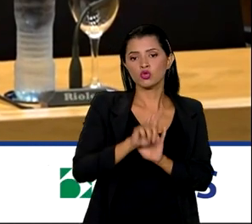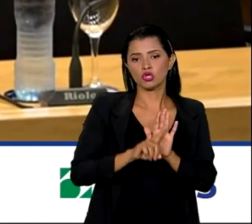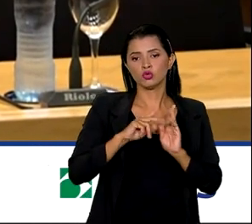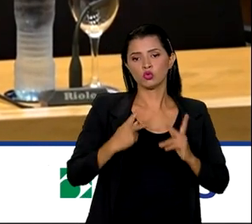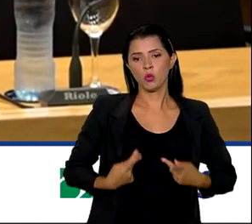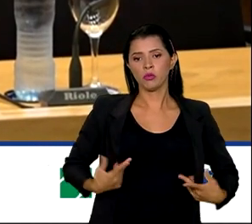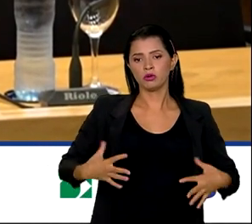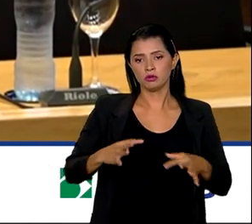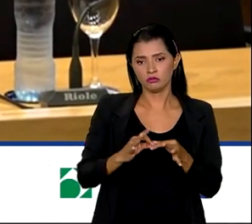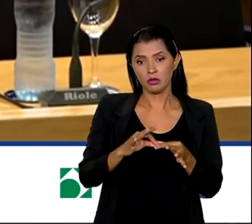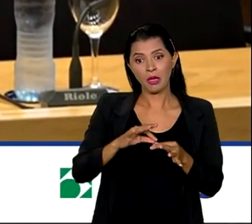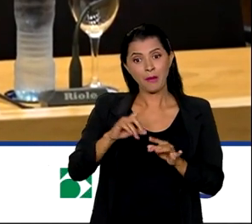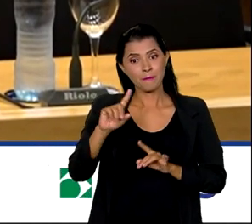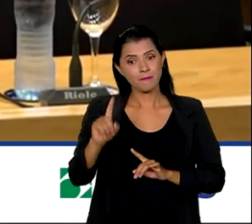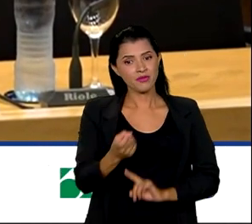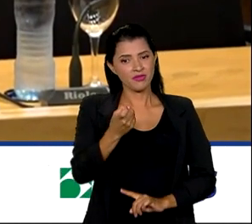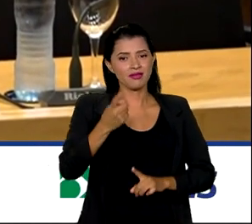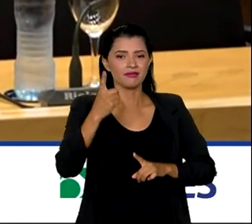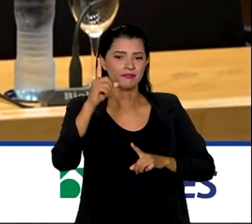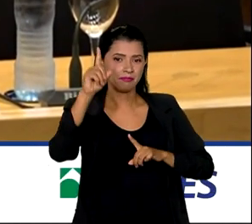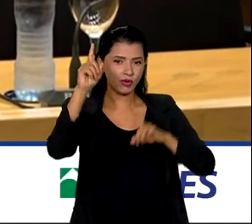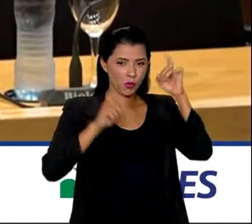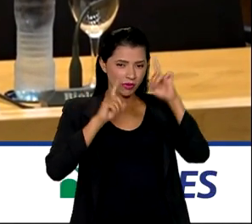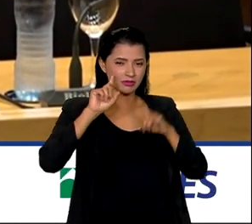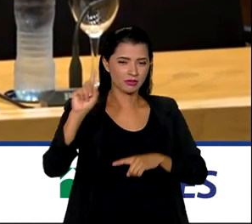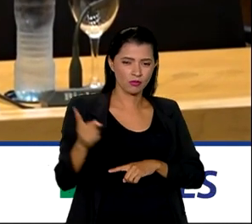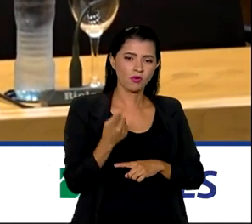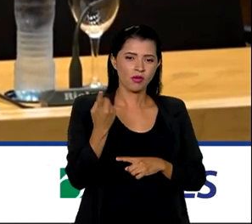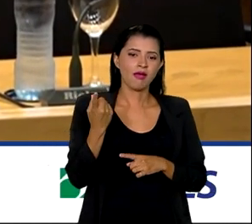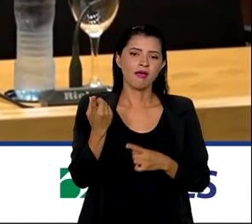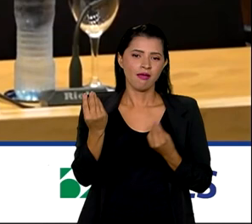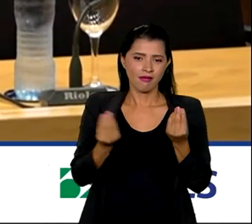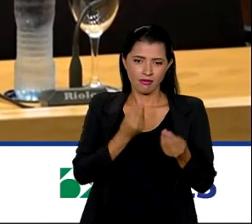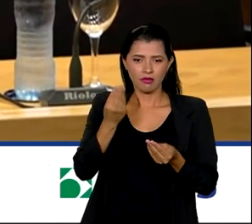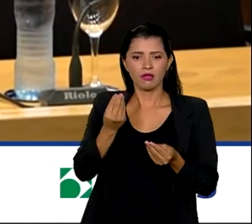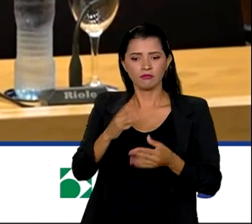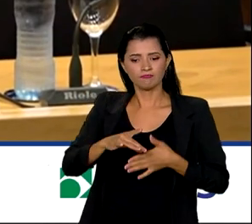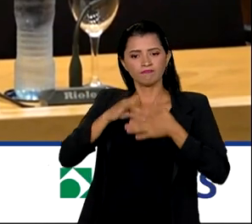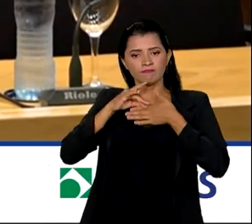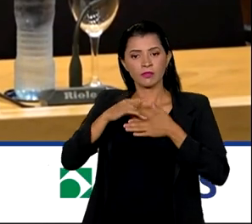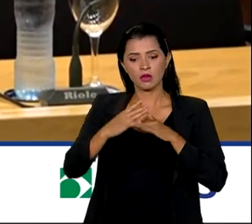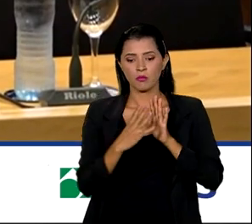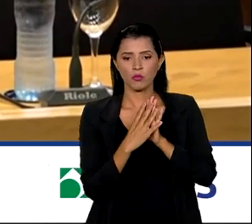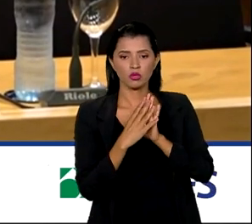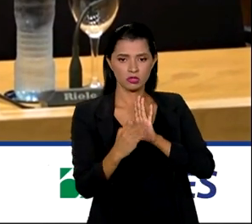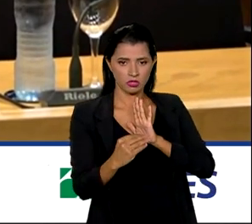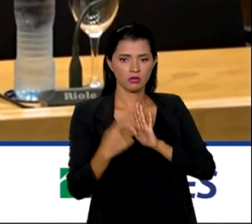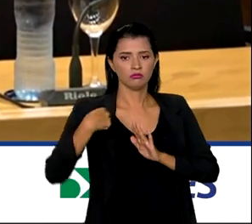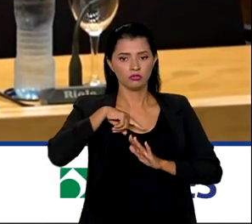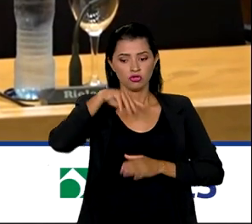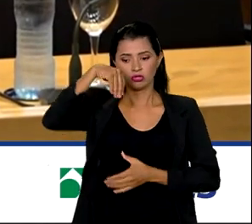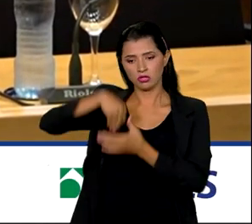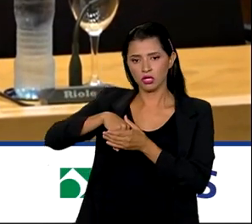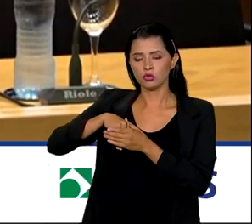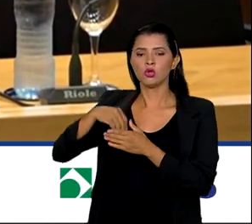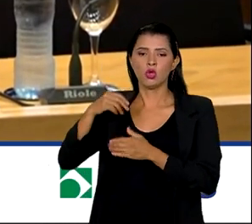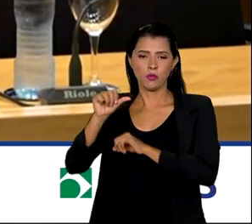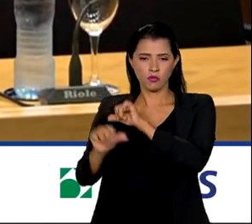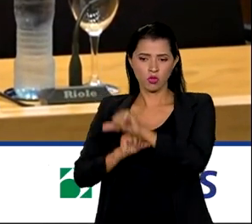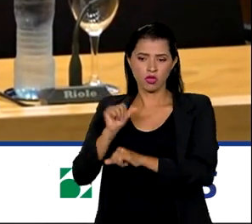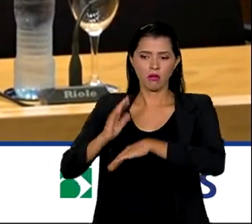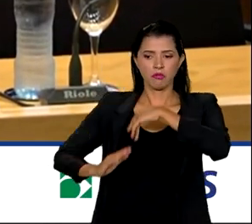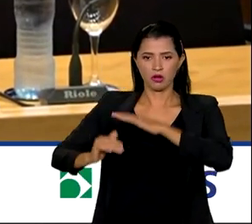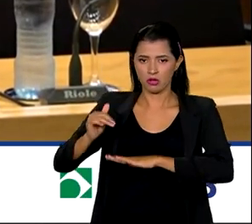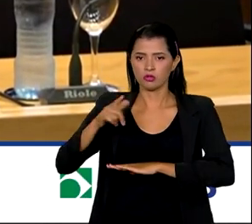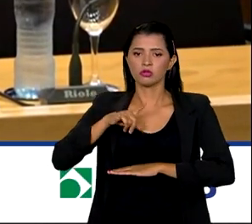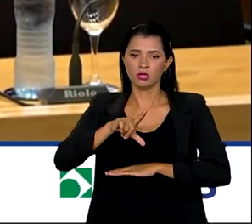primeira preocupação do banco é liderar pelo exemplo, é internamente nós mudarmos procedimentos, práticas e